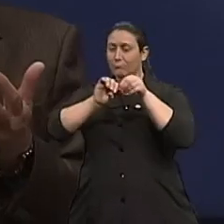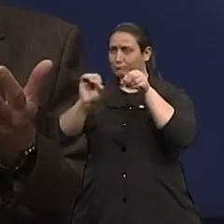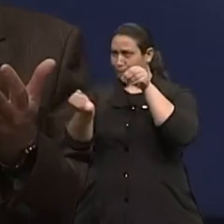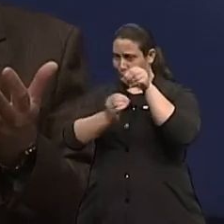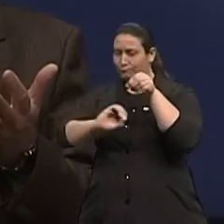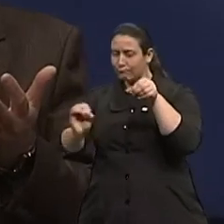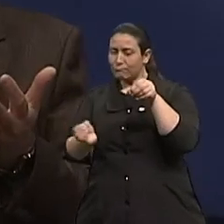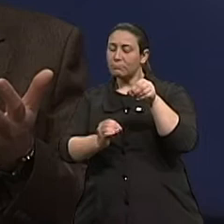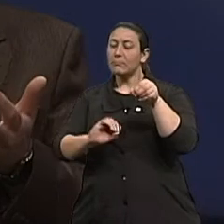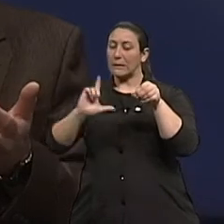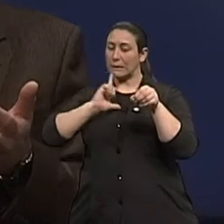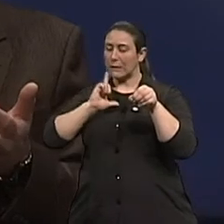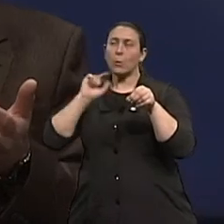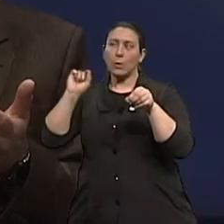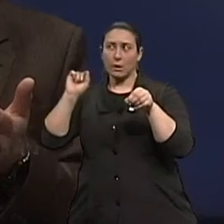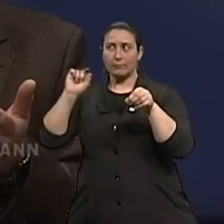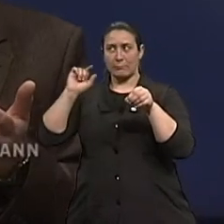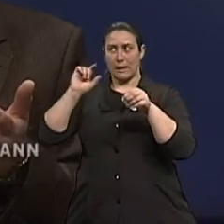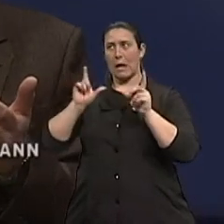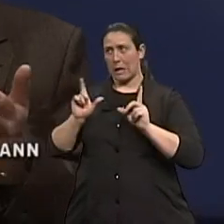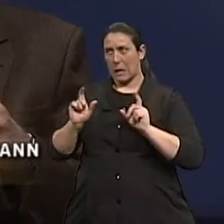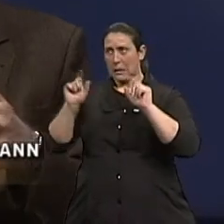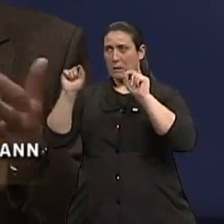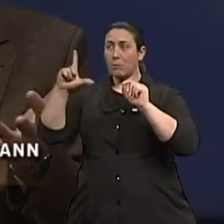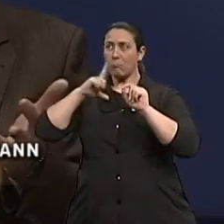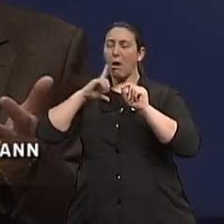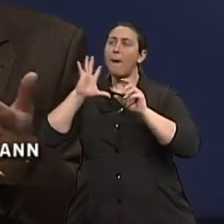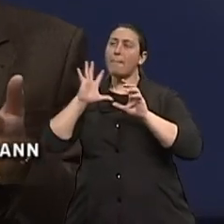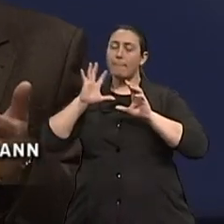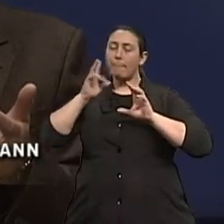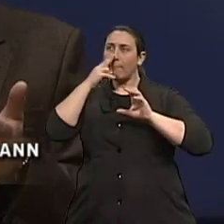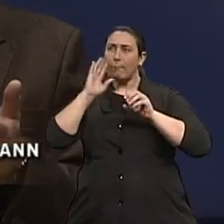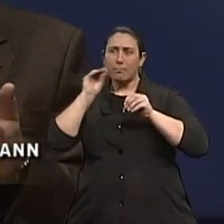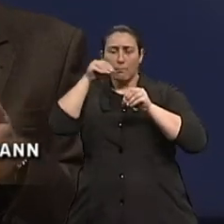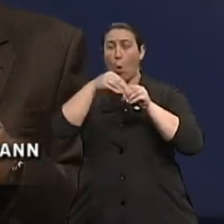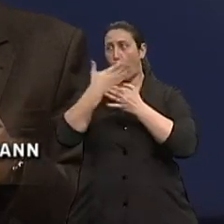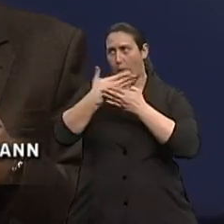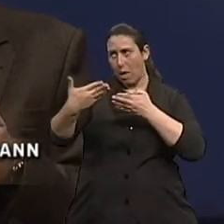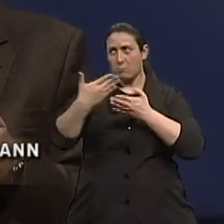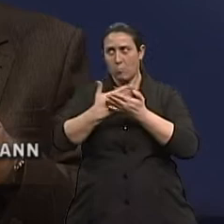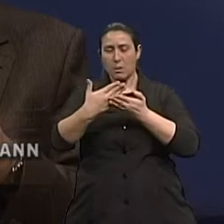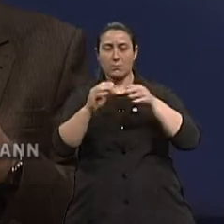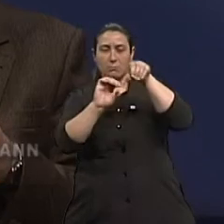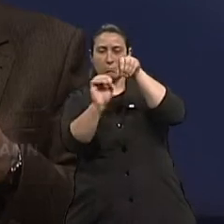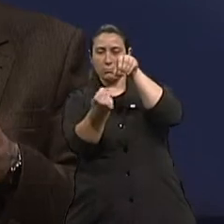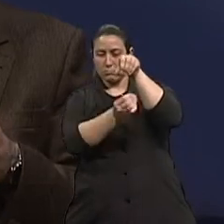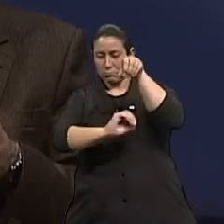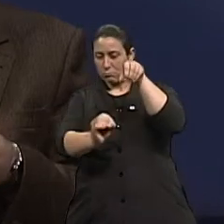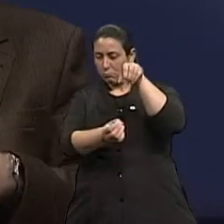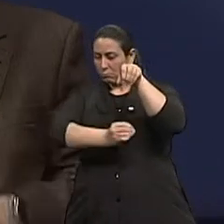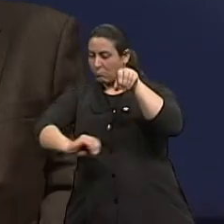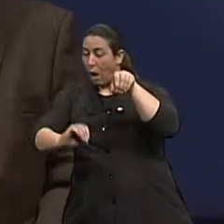câncer que compromete o colo, que é a parte conhecida do intestino grosso, o reto e o ânus.